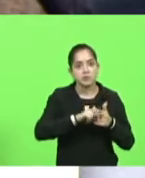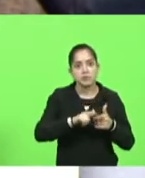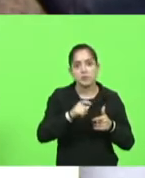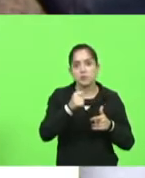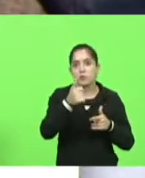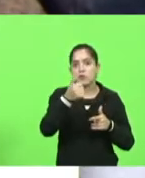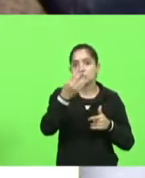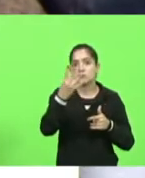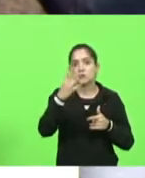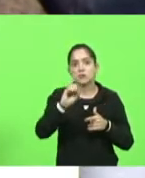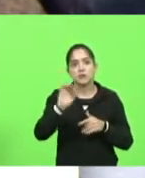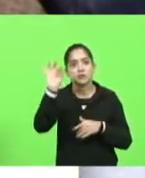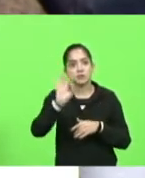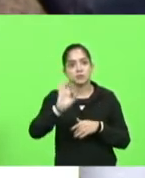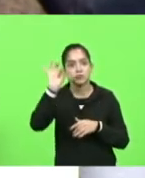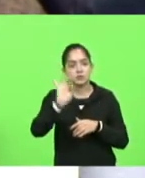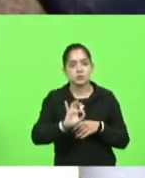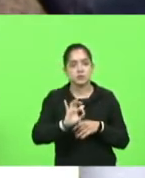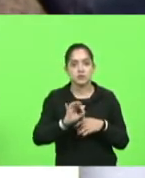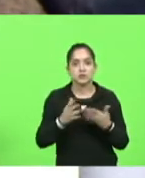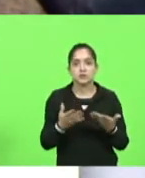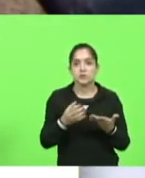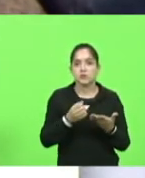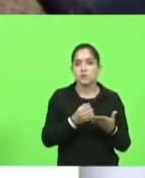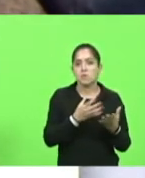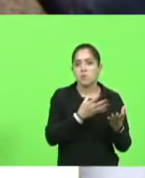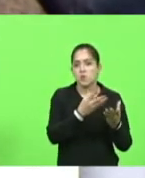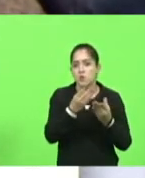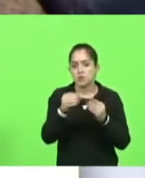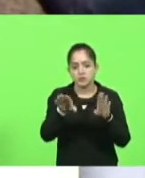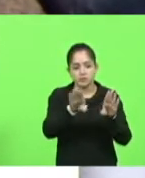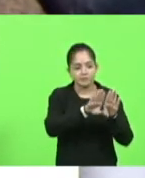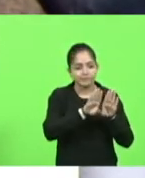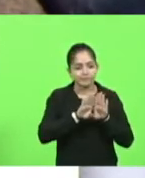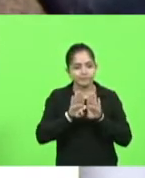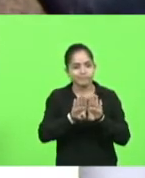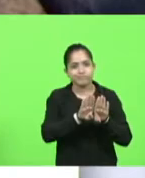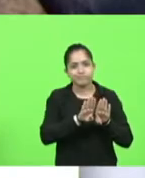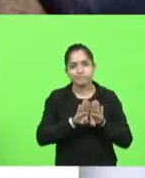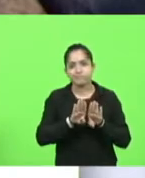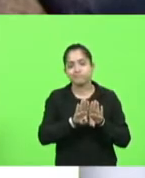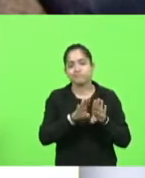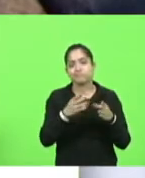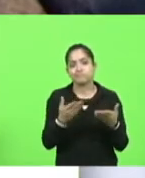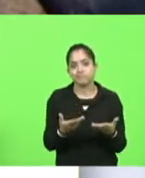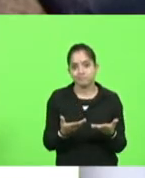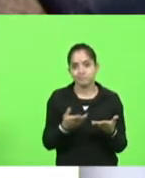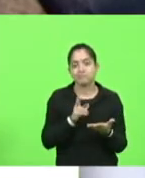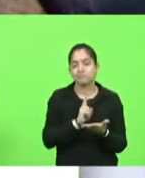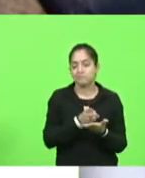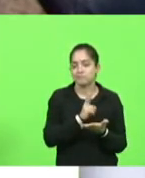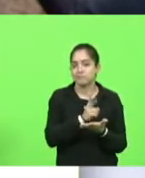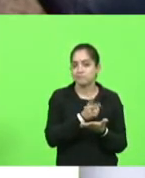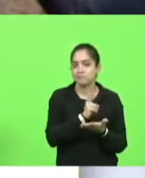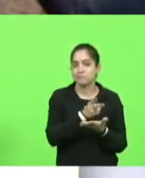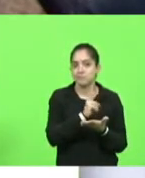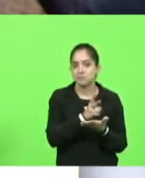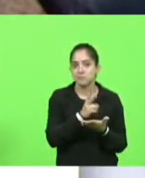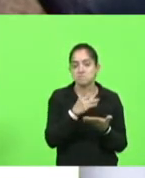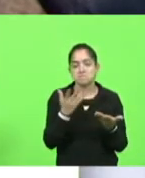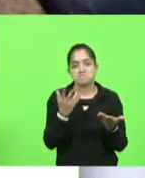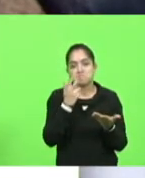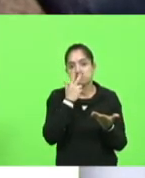das empresas fechadas milhares e milhares de empregos perdidos e nós continuamos ainda parece que